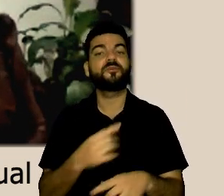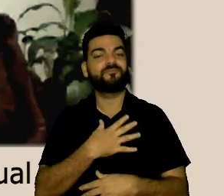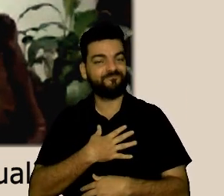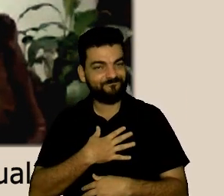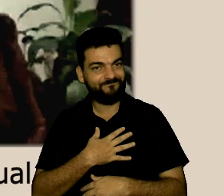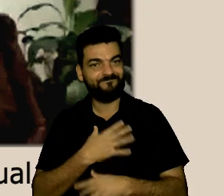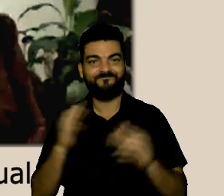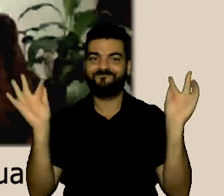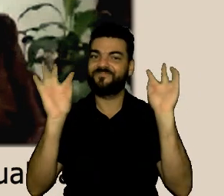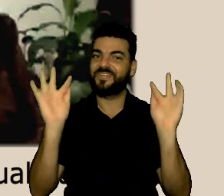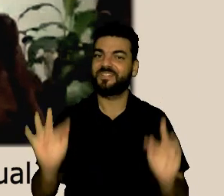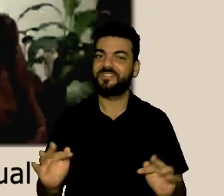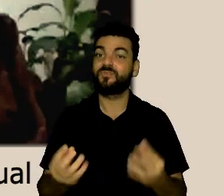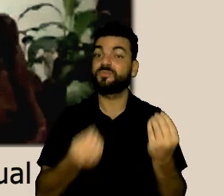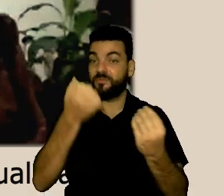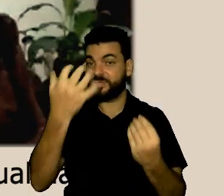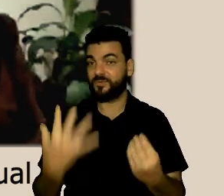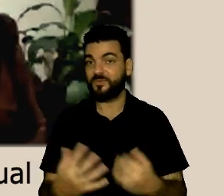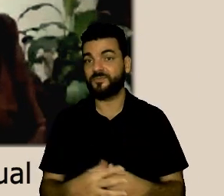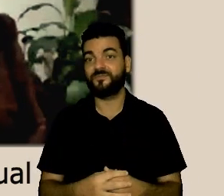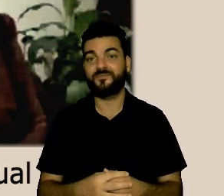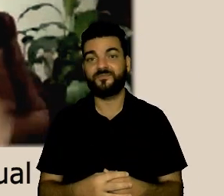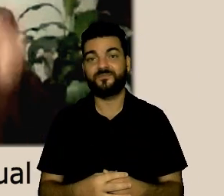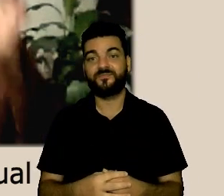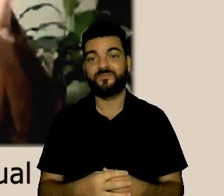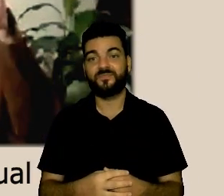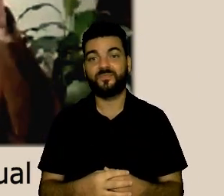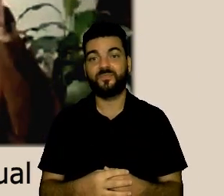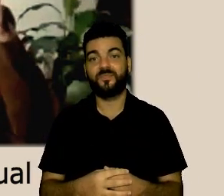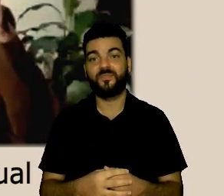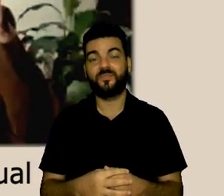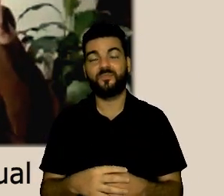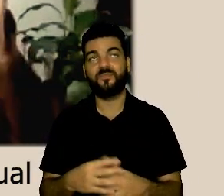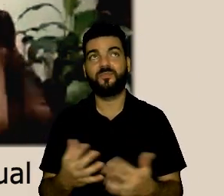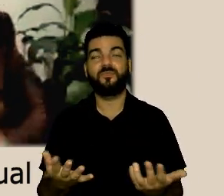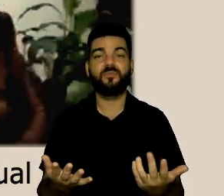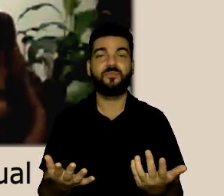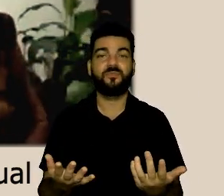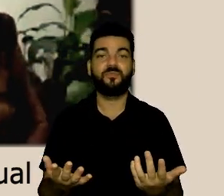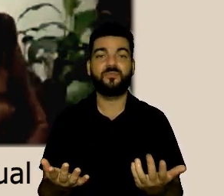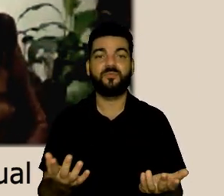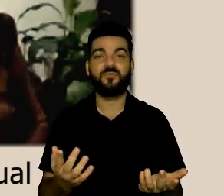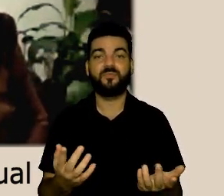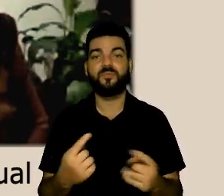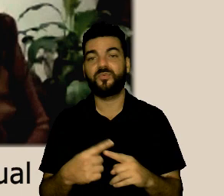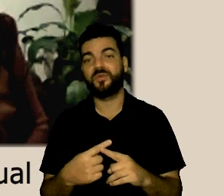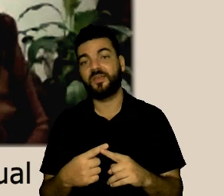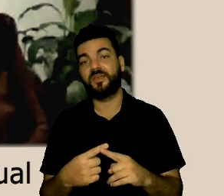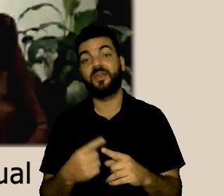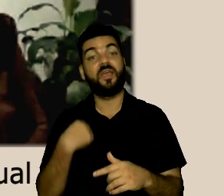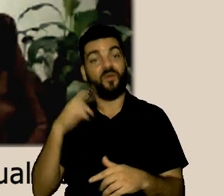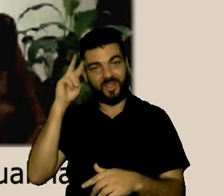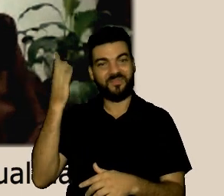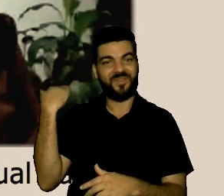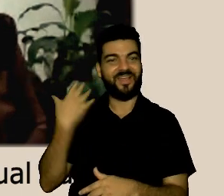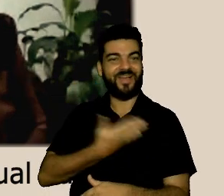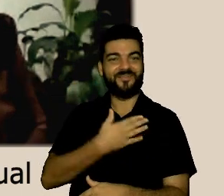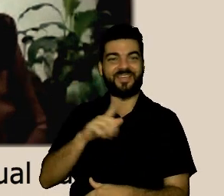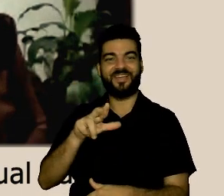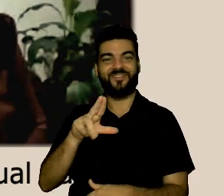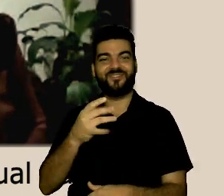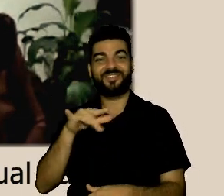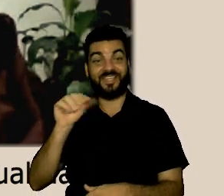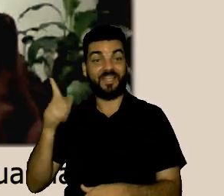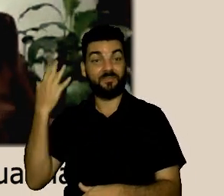que isso isso surgiu da minha amiga Luciana quando era